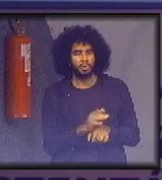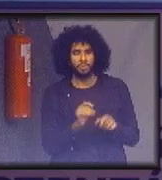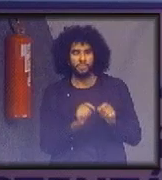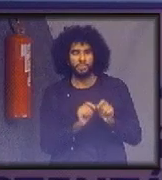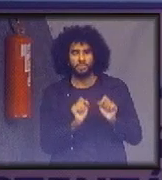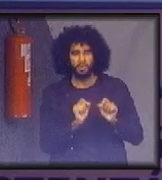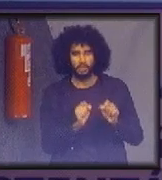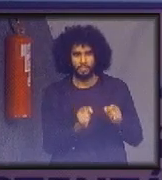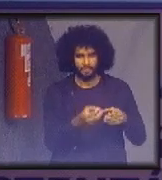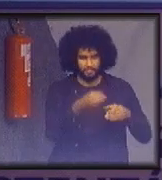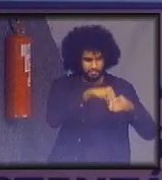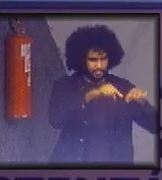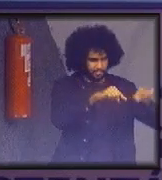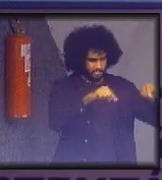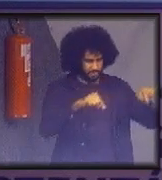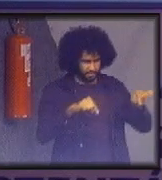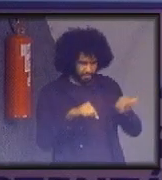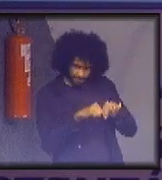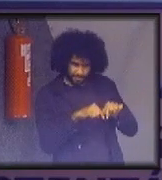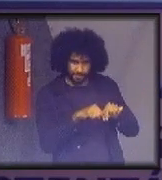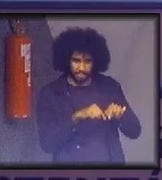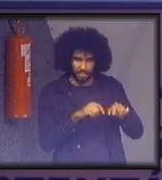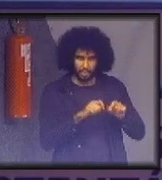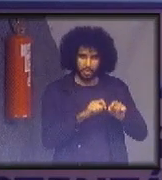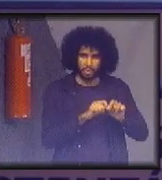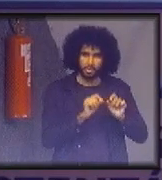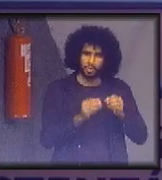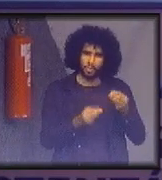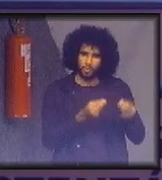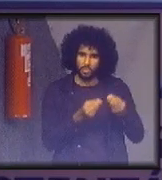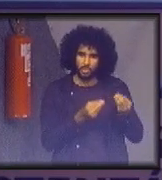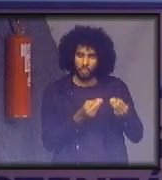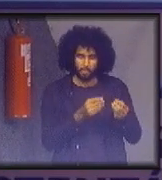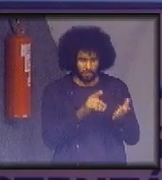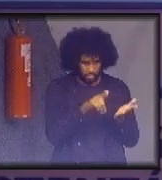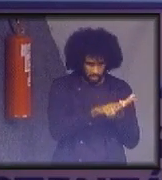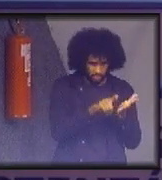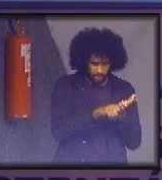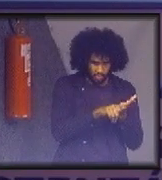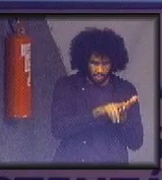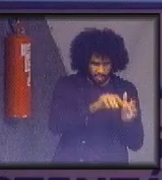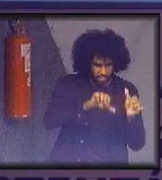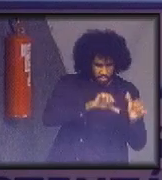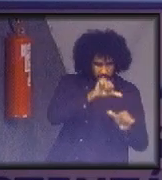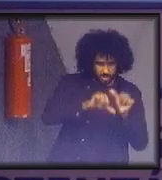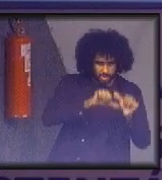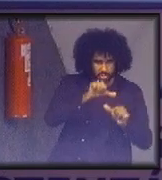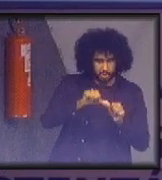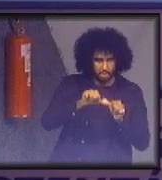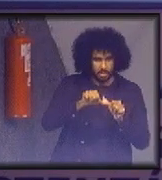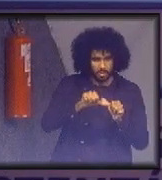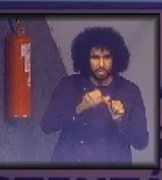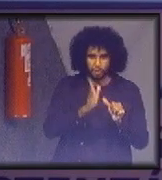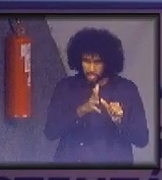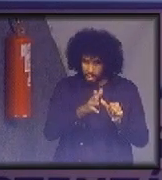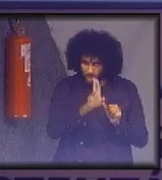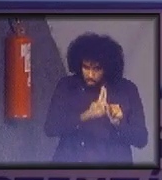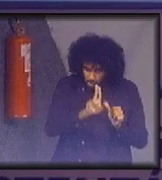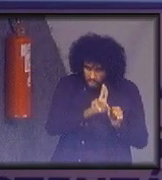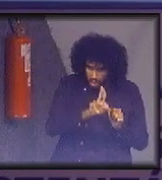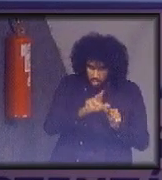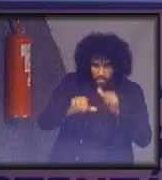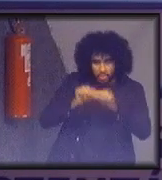dentro do escritório e ele faz o processamento do papel usado, transformando em papel novo, sem uso de água.